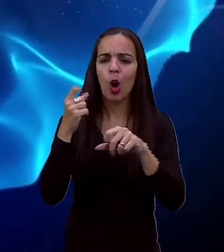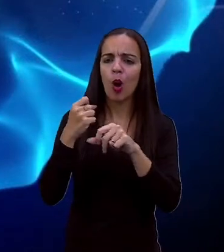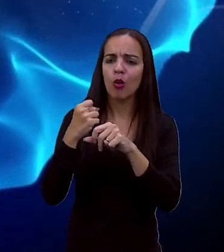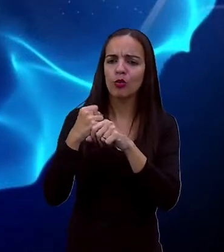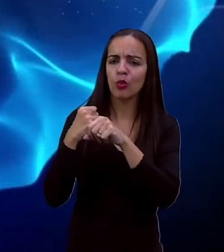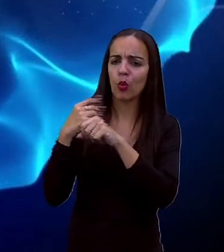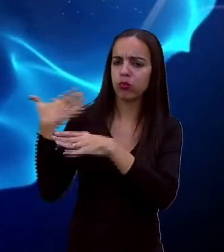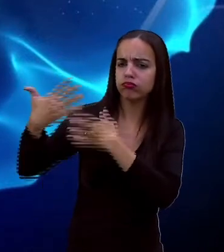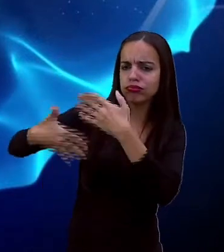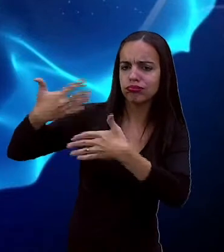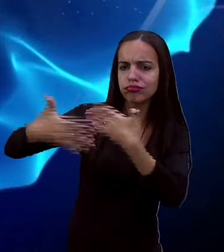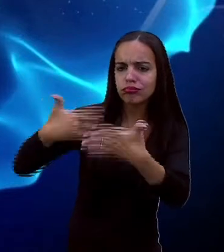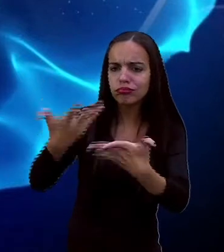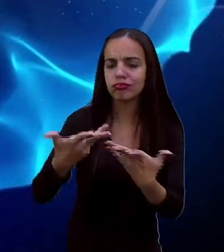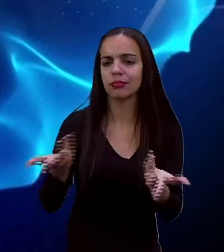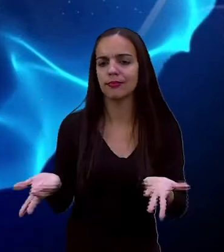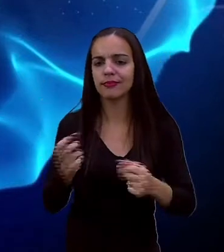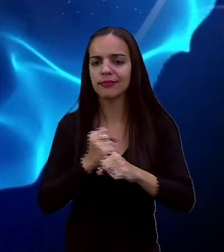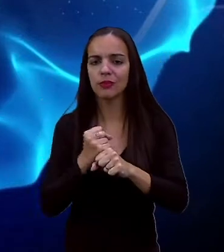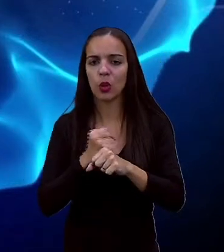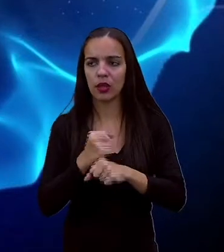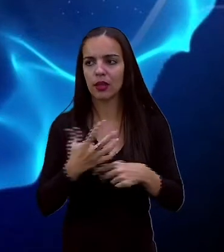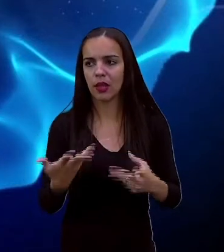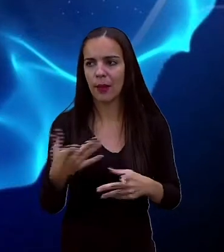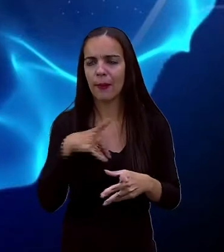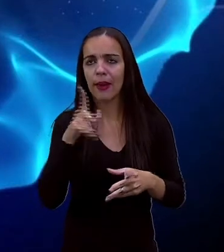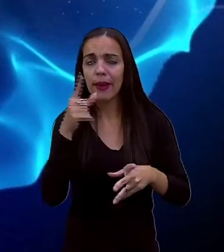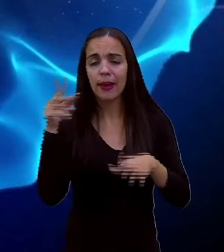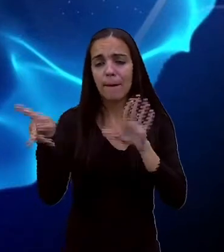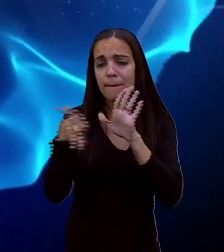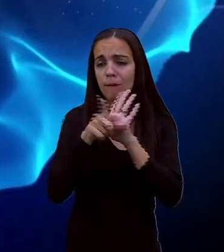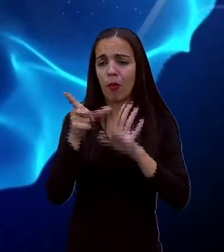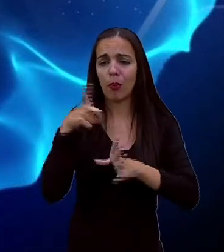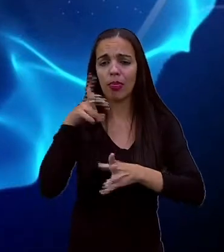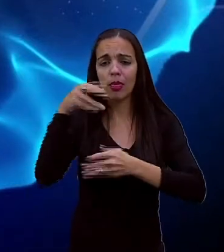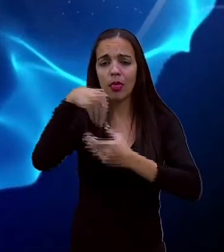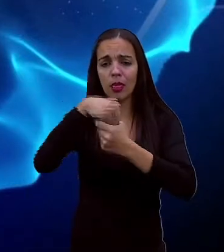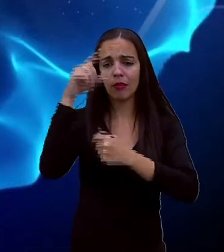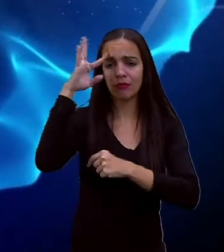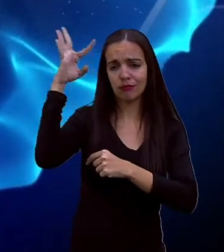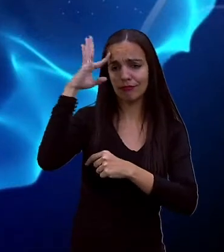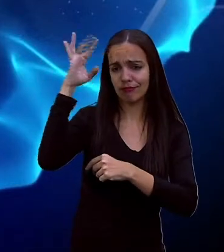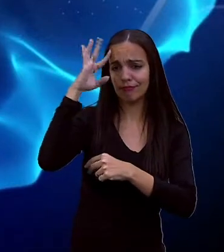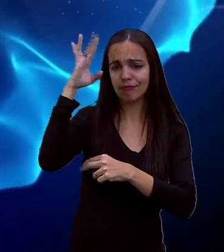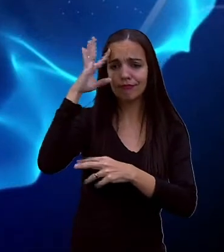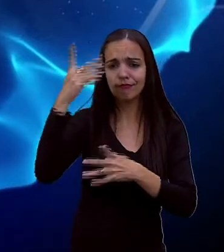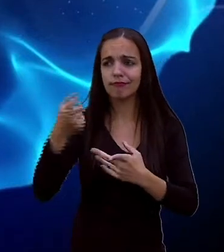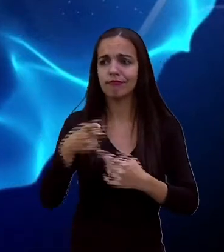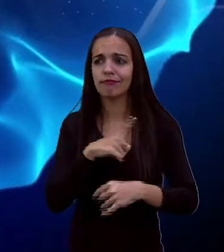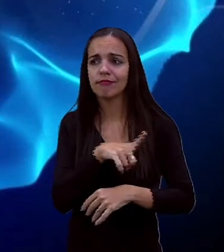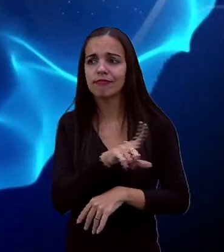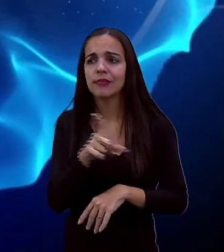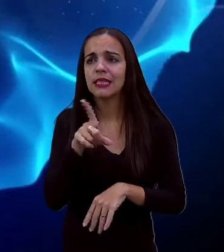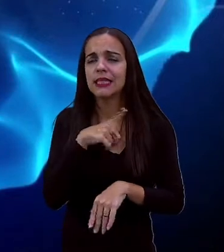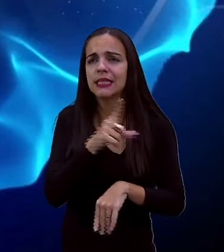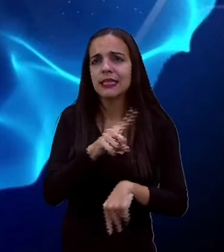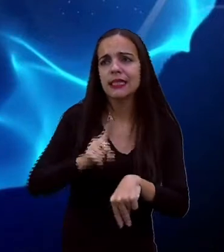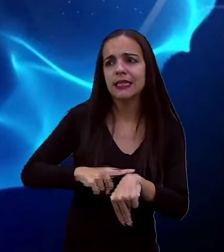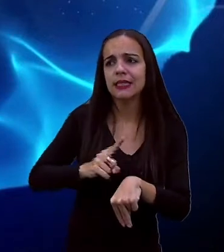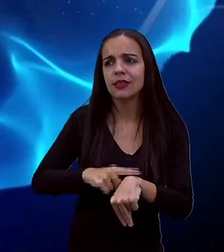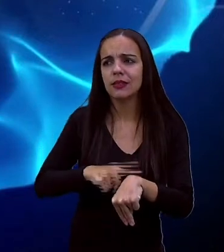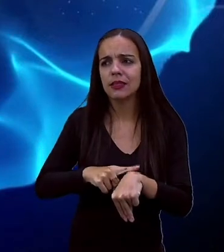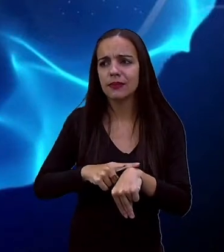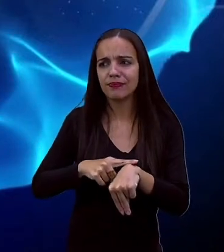isso que sugere o tempo psicológico. Estou falando de forma mais simples. O tempo psicológico é aquele tempo em que